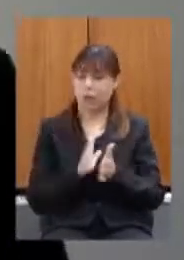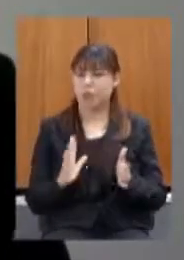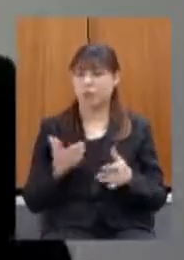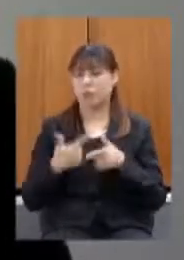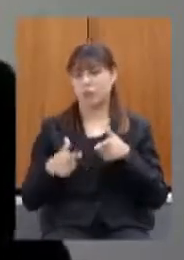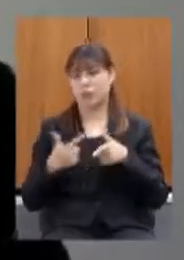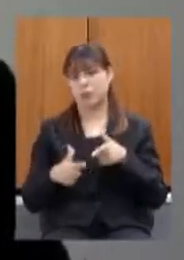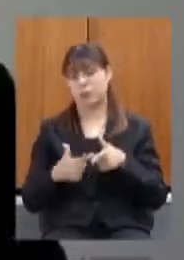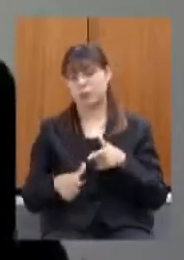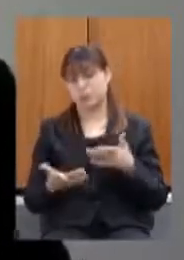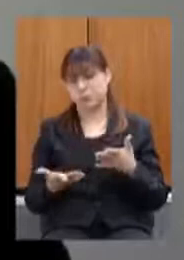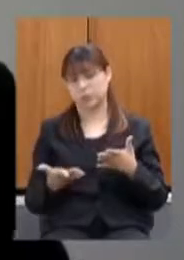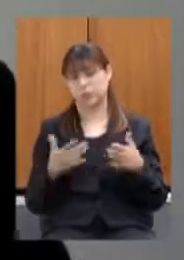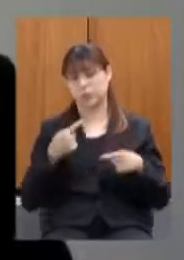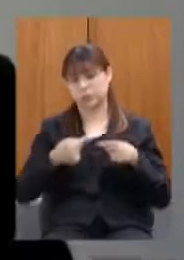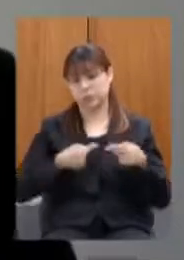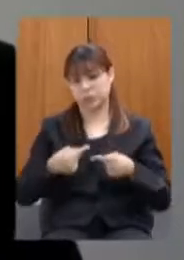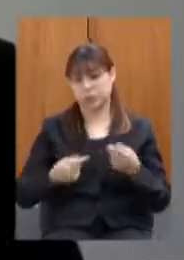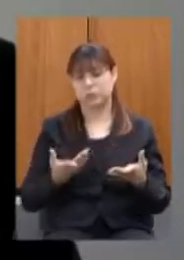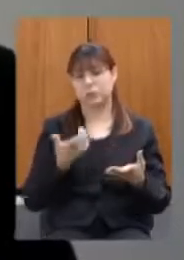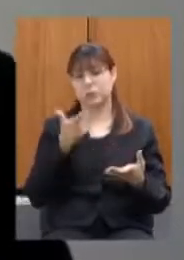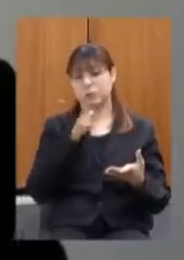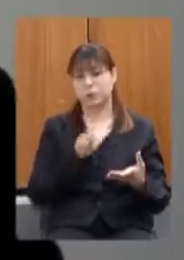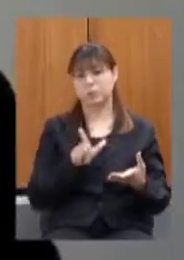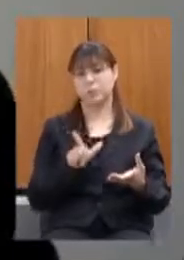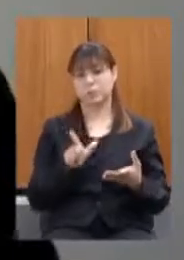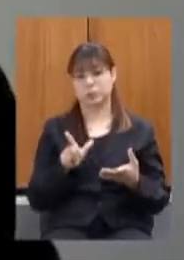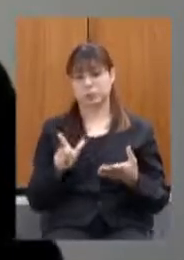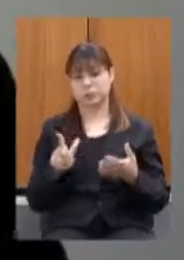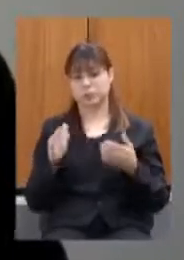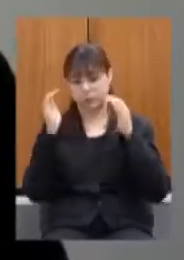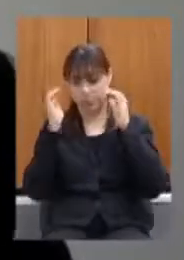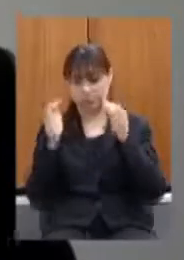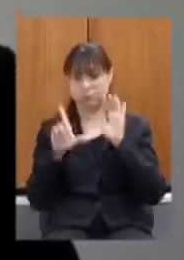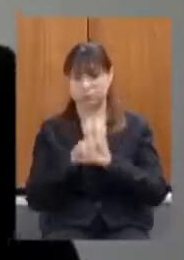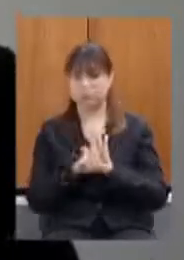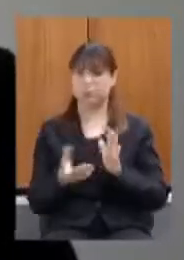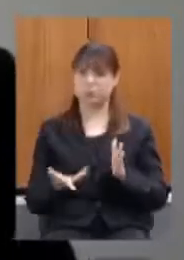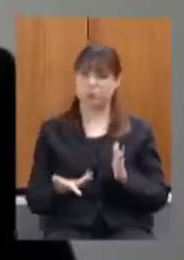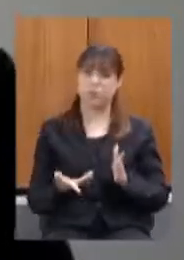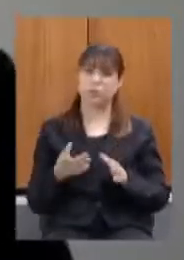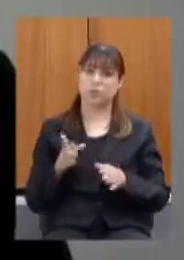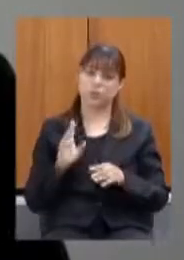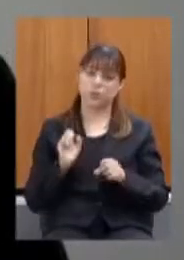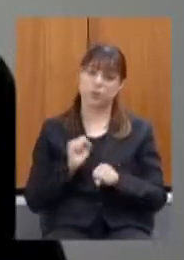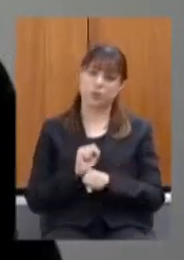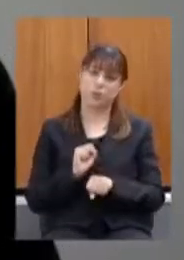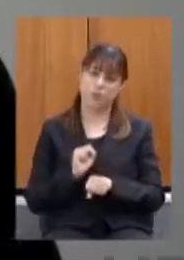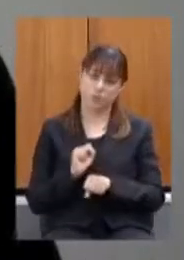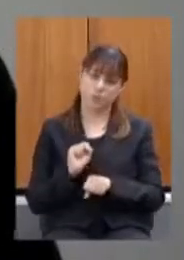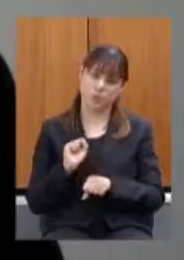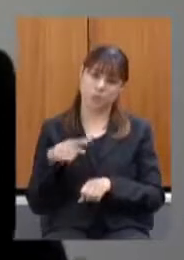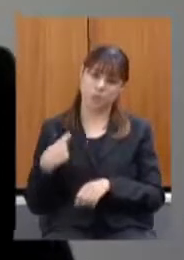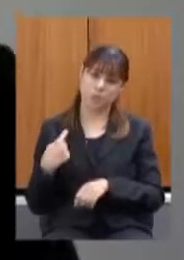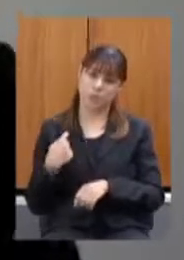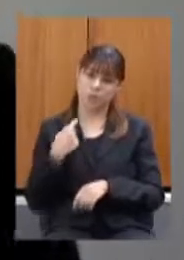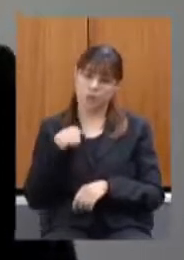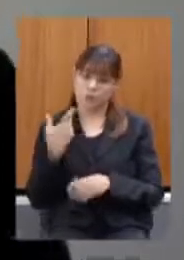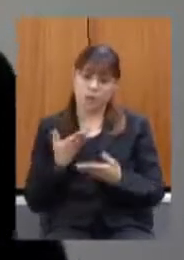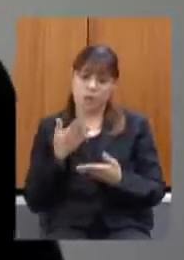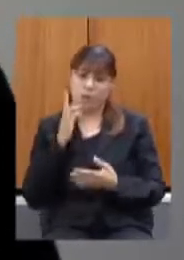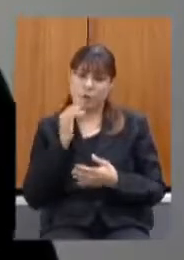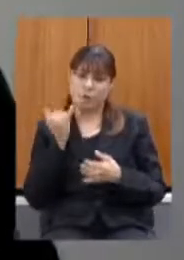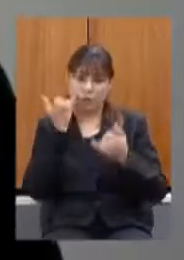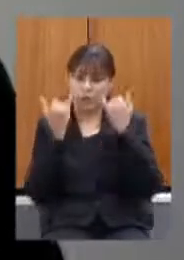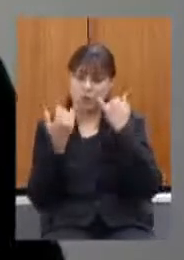que a legalidade seja prevaleça nesse processo mas conte com o apoio eu vou buscar saber dessa informação peço desculpas eu realmente não